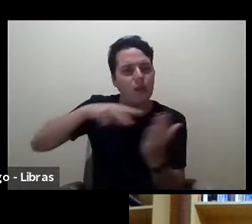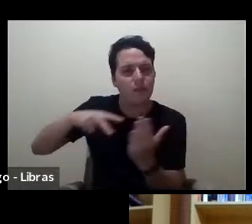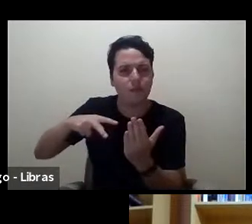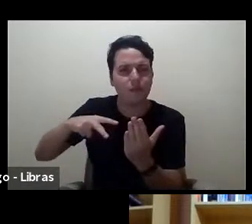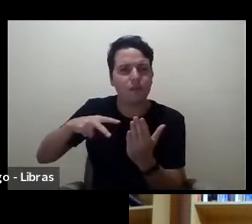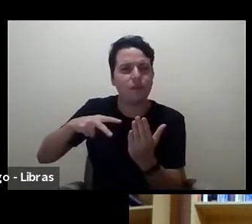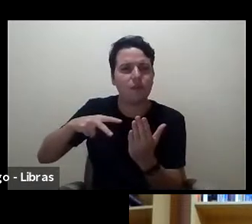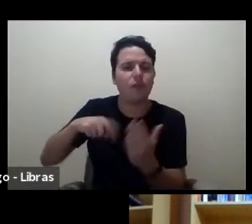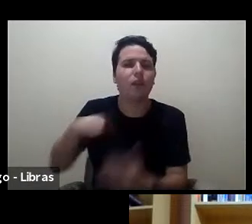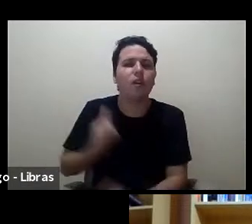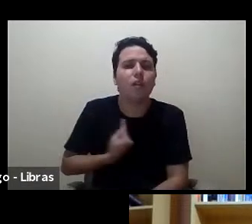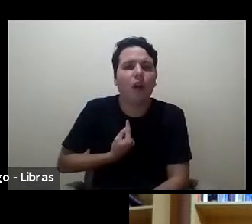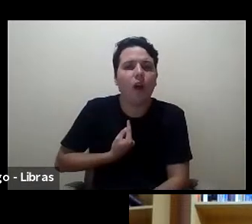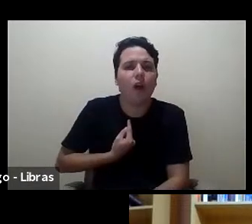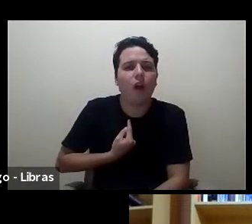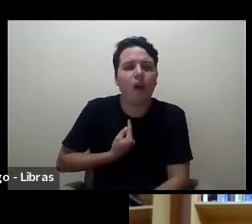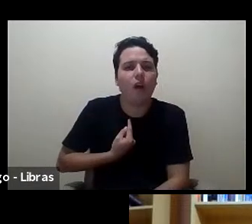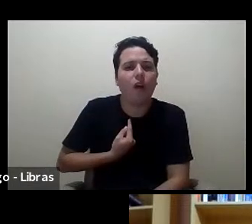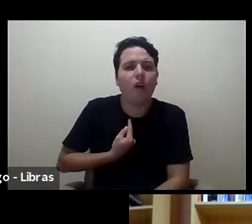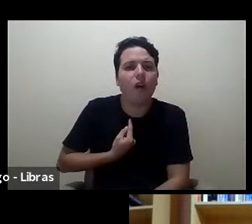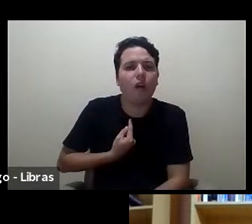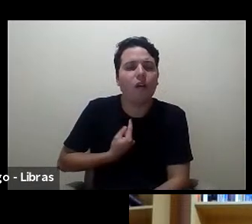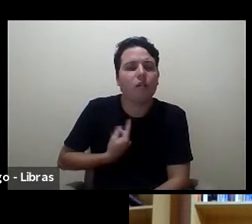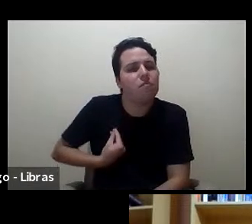nós estamos...